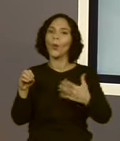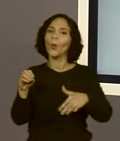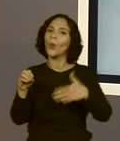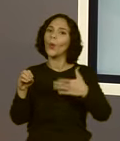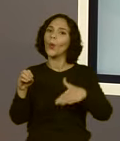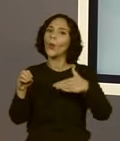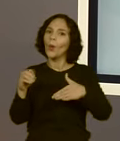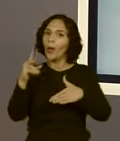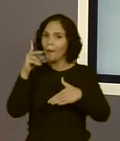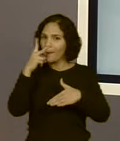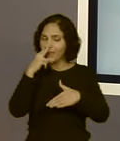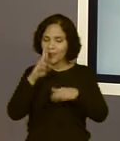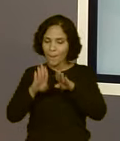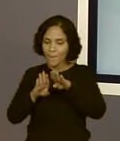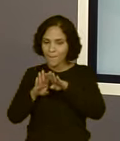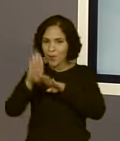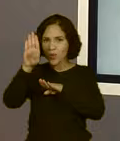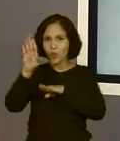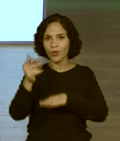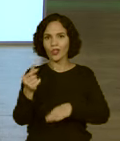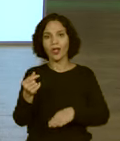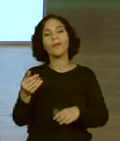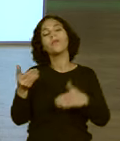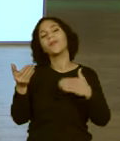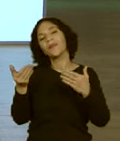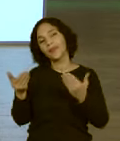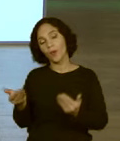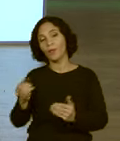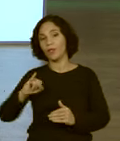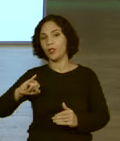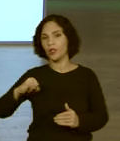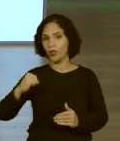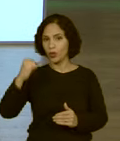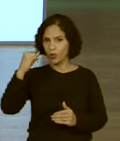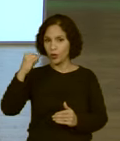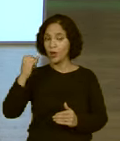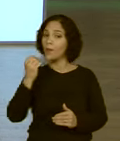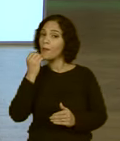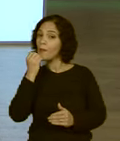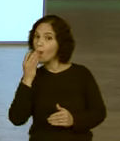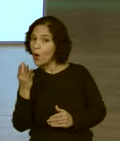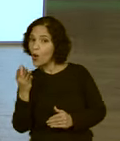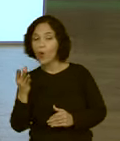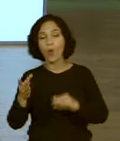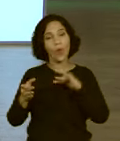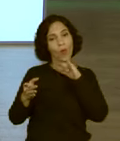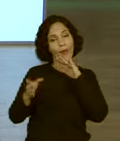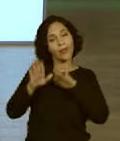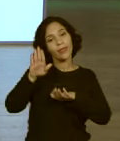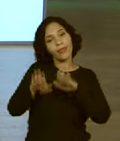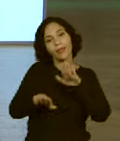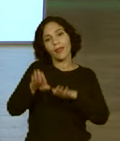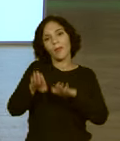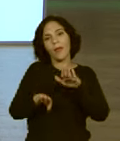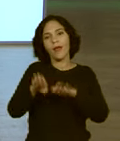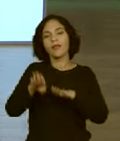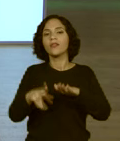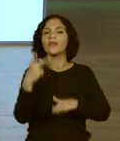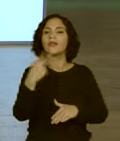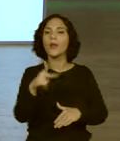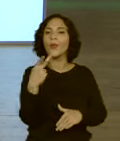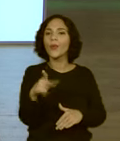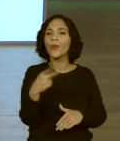aí a gente vai ter uma bola de neve boa. Então, os juros, eles são bons ou ruins dependendo da sua...